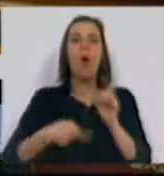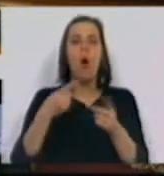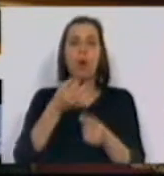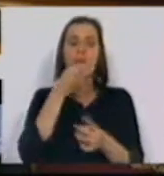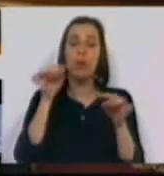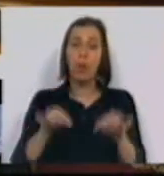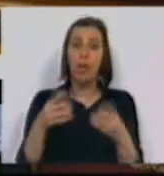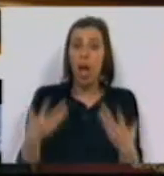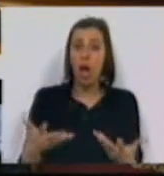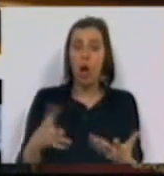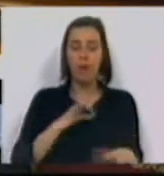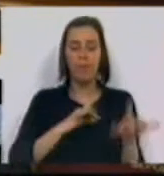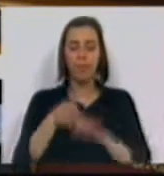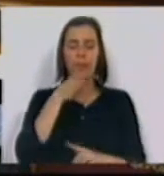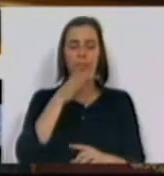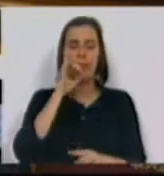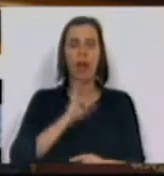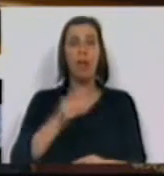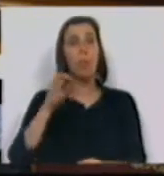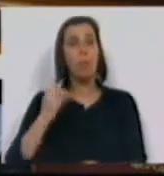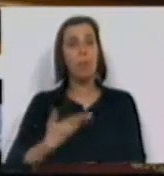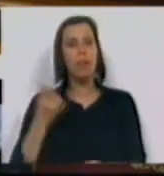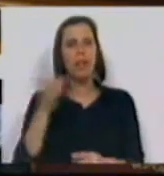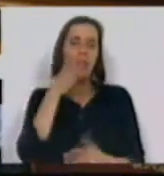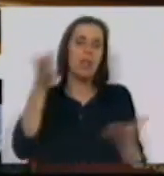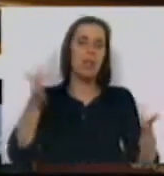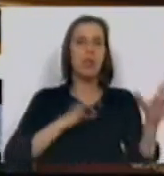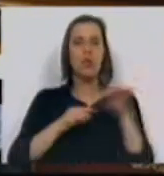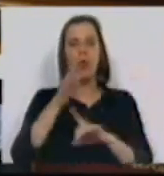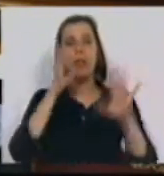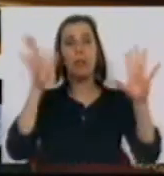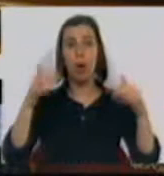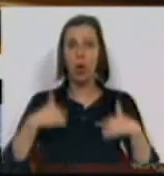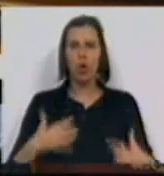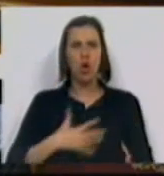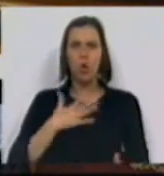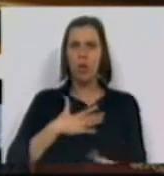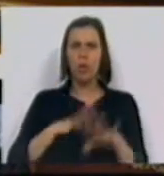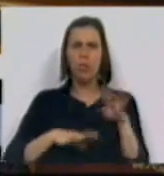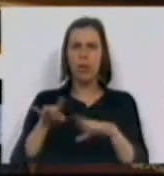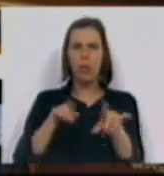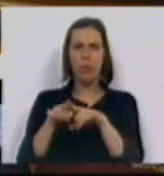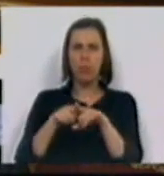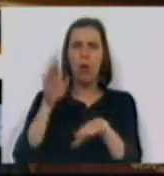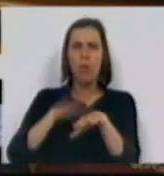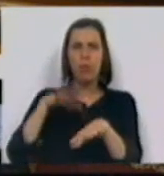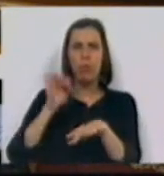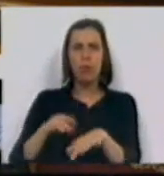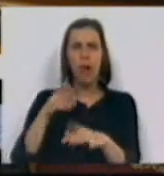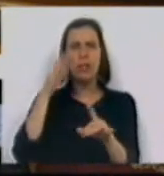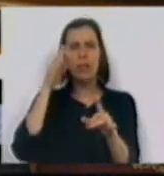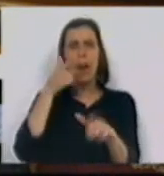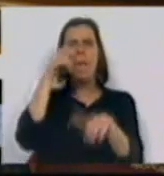foi tocado agora mesmo pela Sra. Deputada Conceição Bessa Ruão, dizendo, Sra. Deputada, nós não queremos fazer política a partir de casos